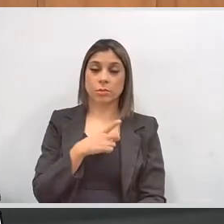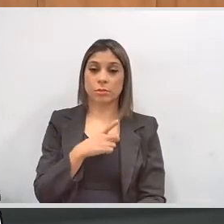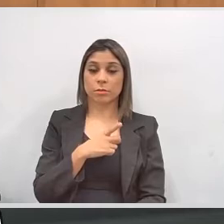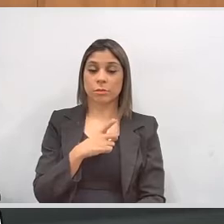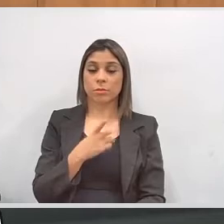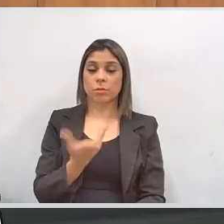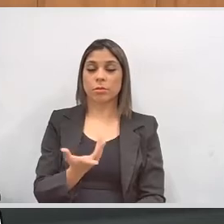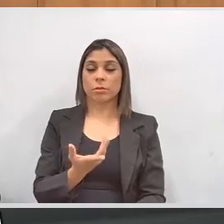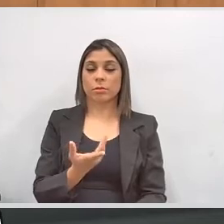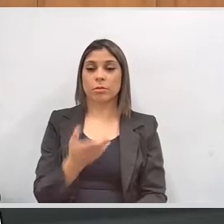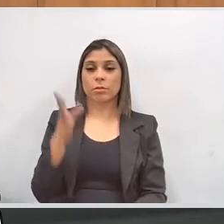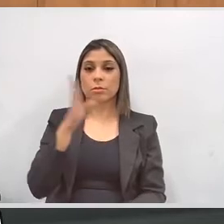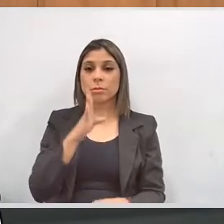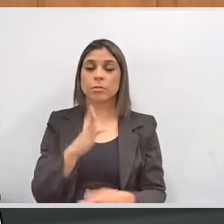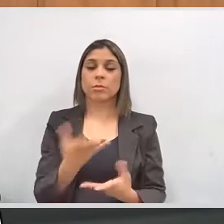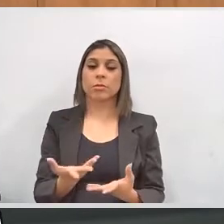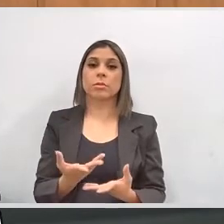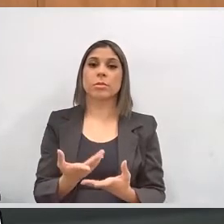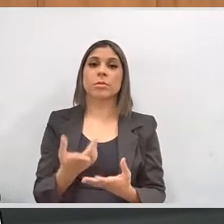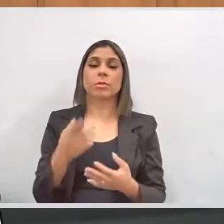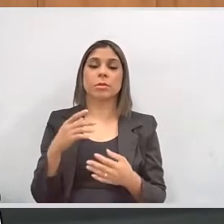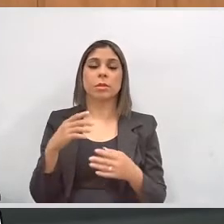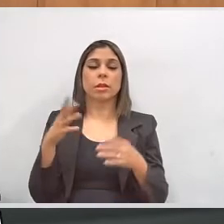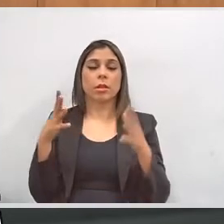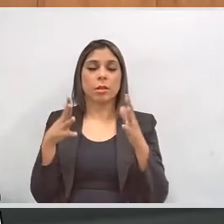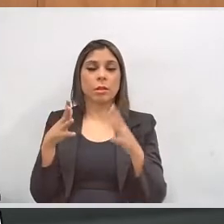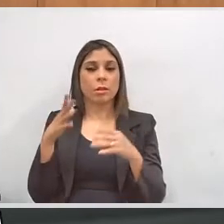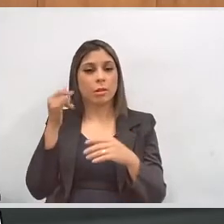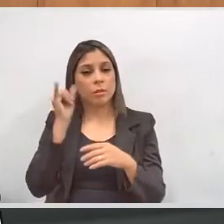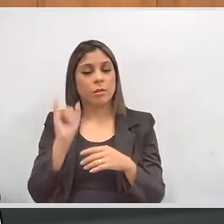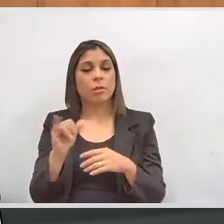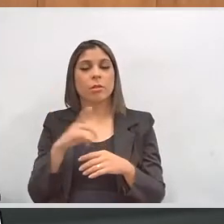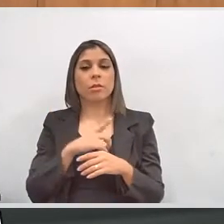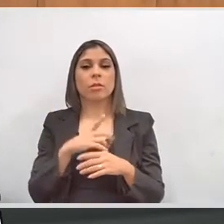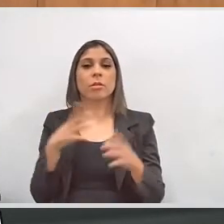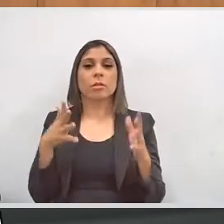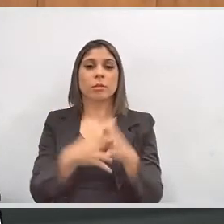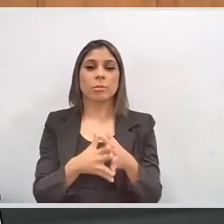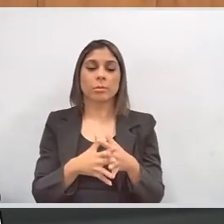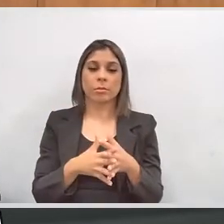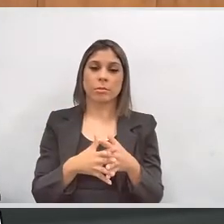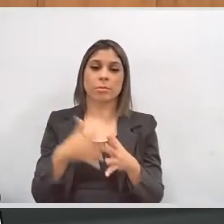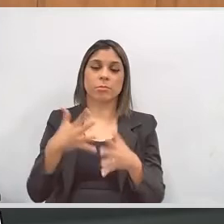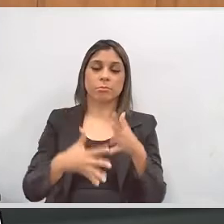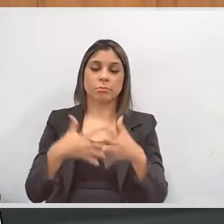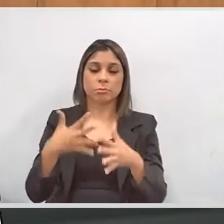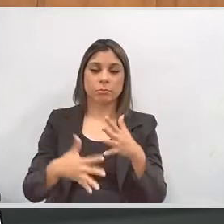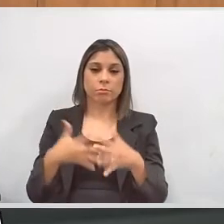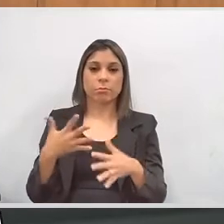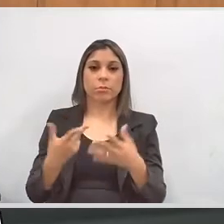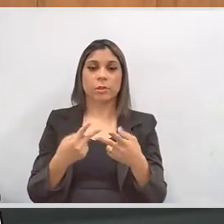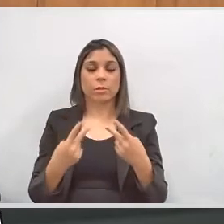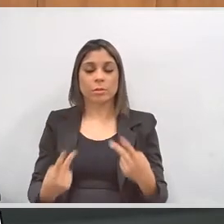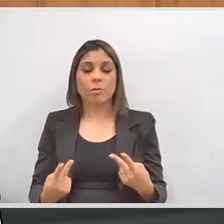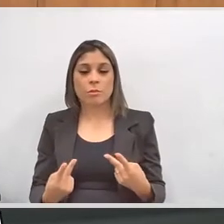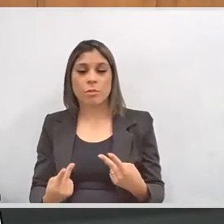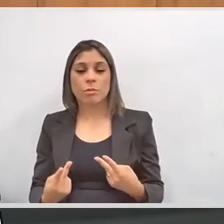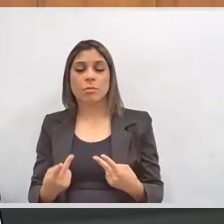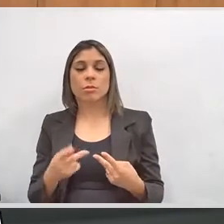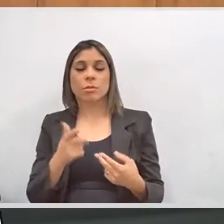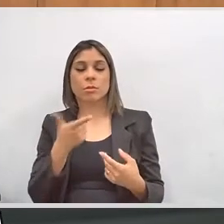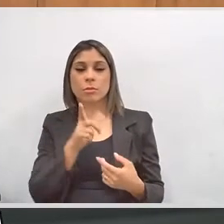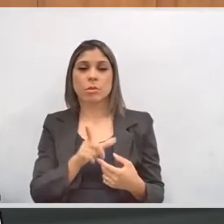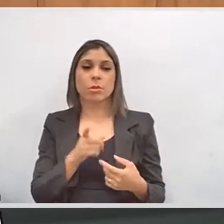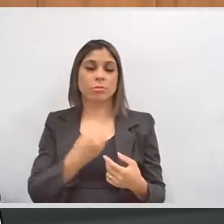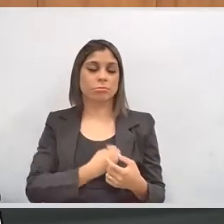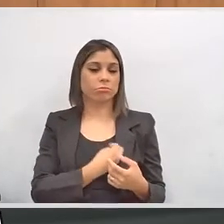eleitoral brasileiro, removendo gradativamente barreiras físicas, arquitetônicas de comunicação e de atitudes que possam impedi-las de